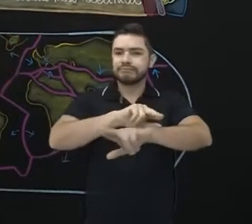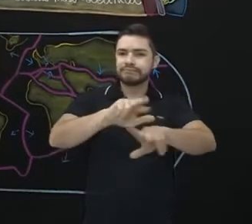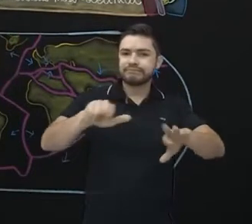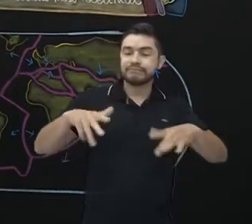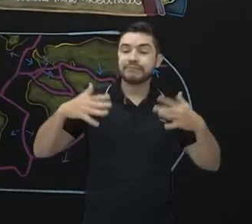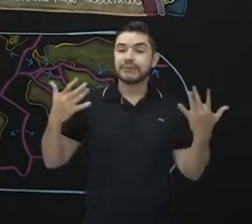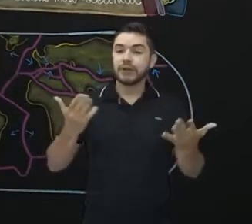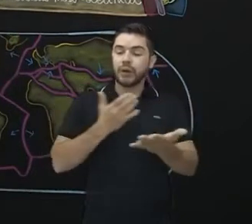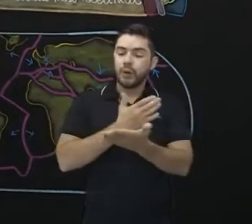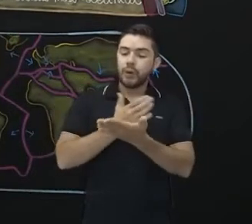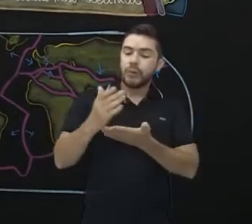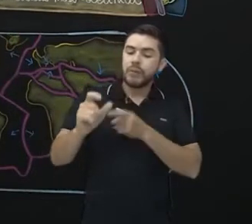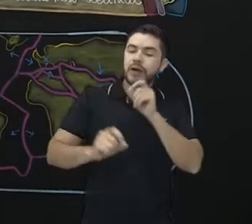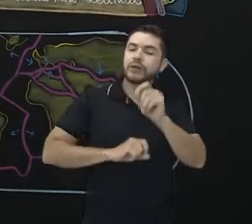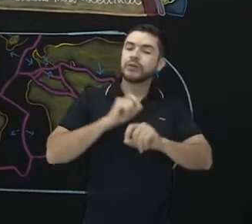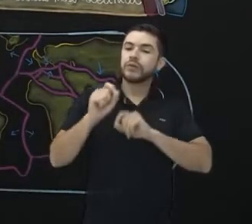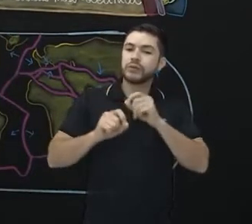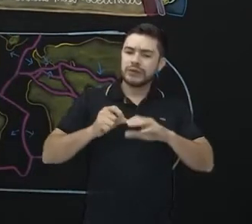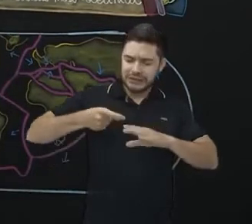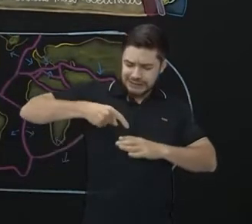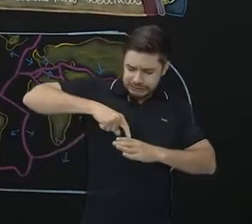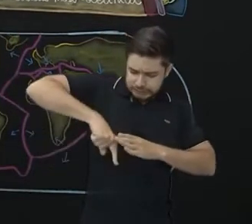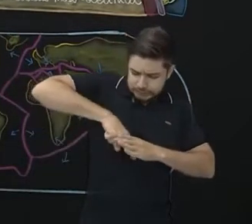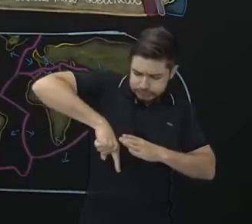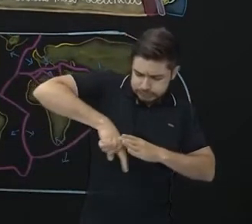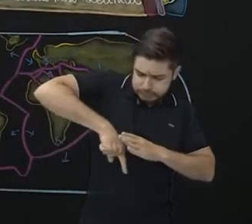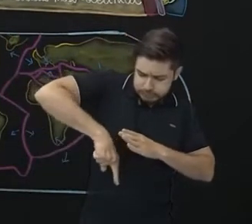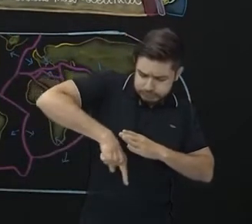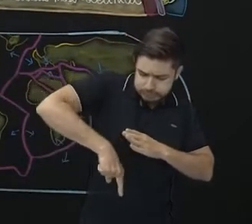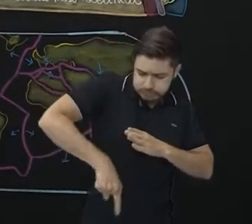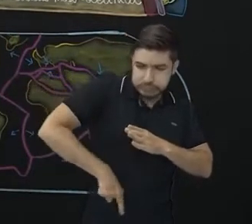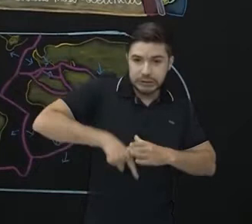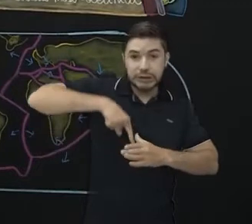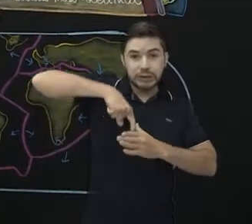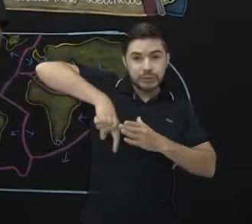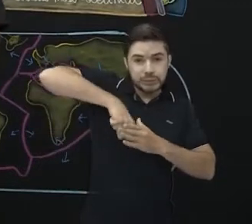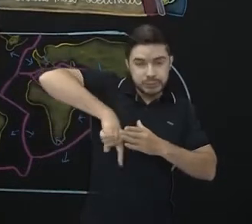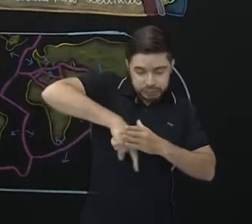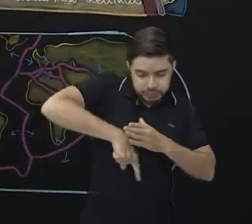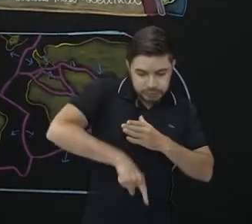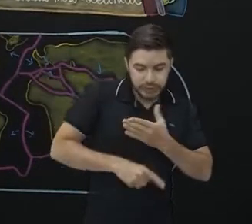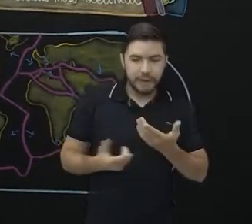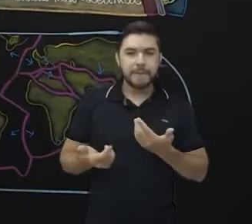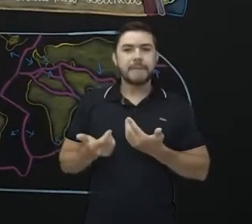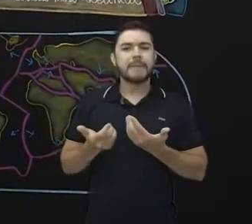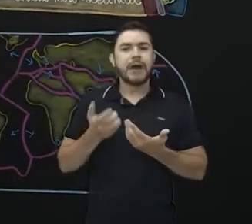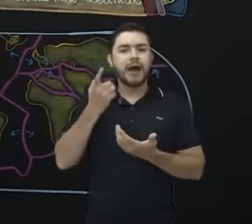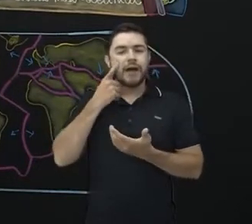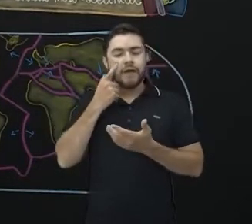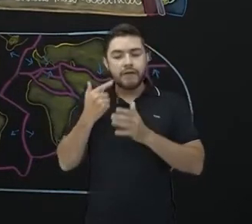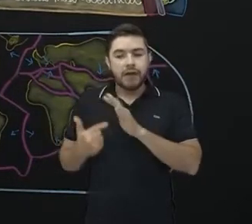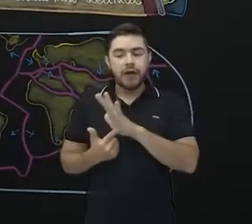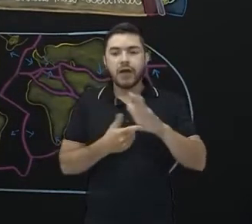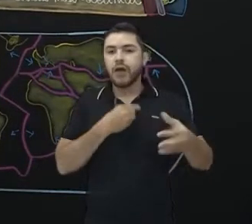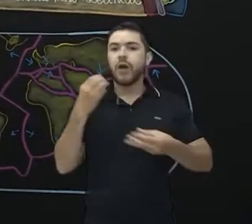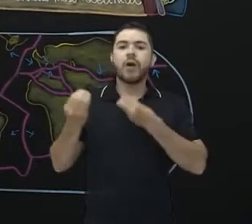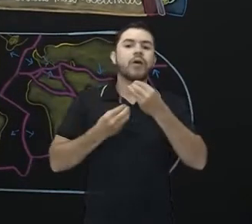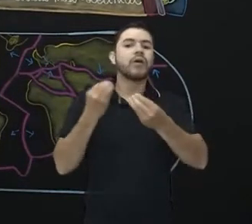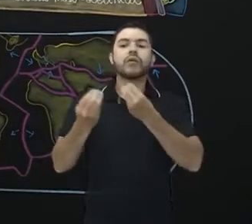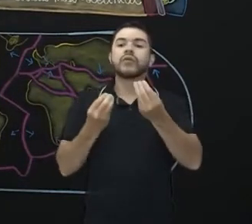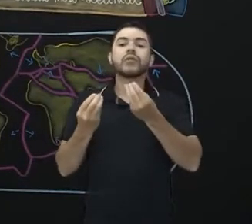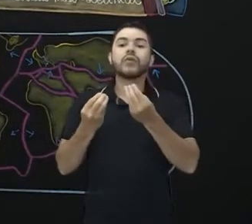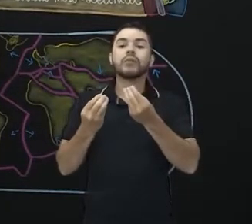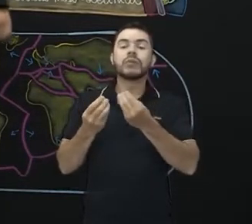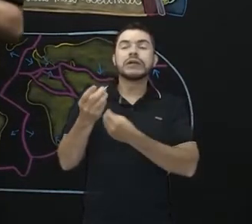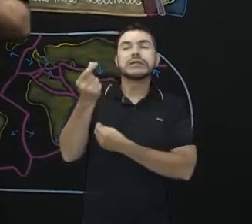começa a fazer perfurações no solo para definir como era o clima há milhões de anos atrás. E